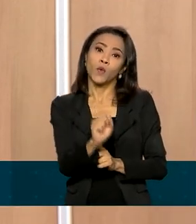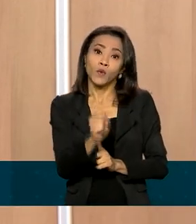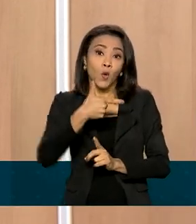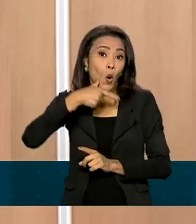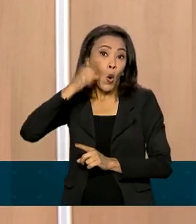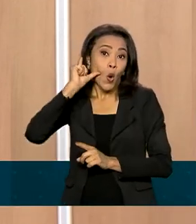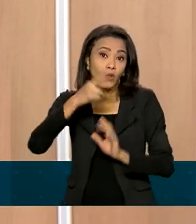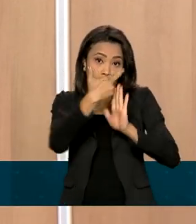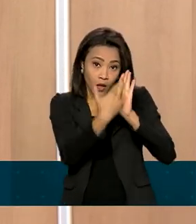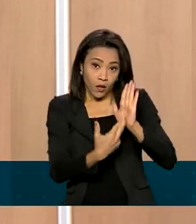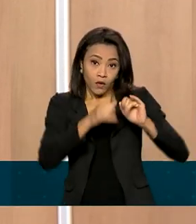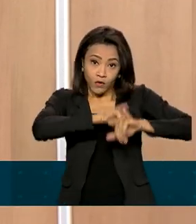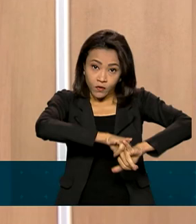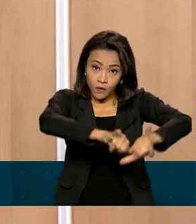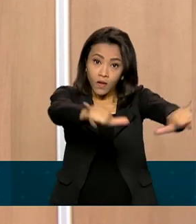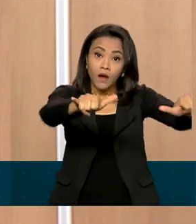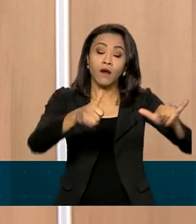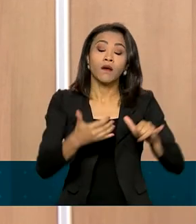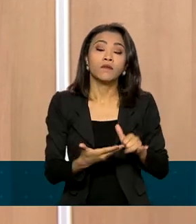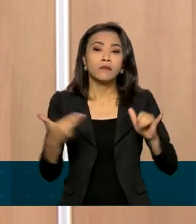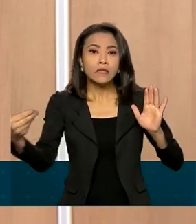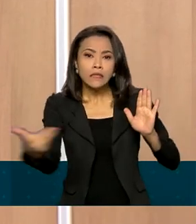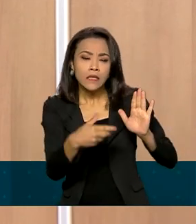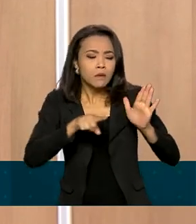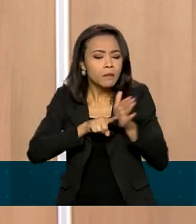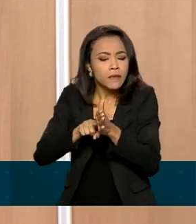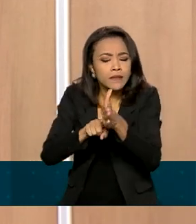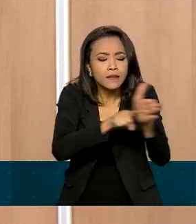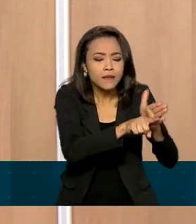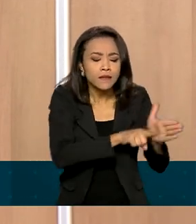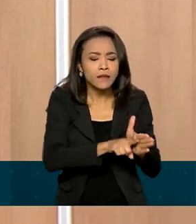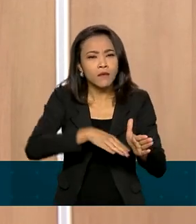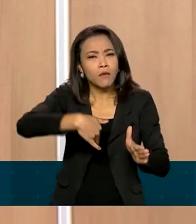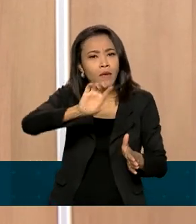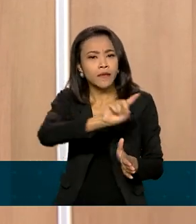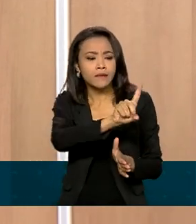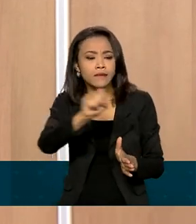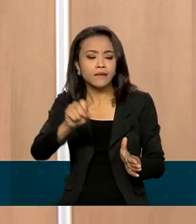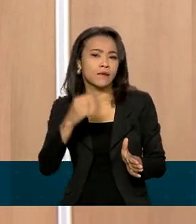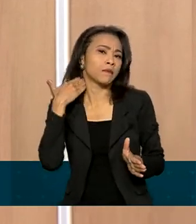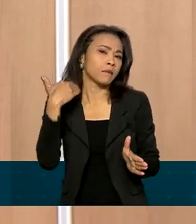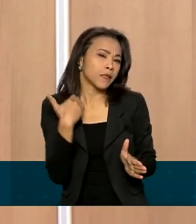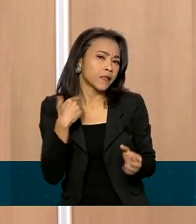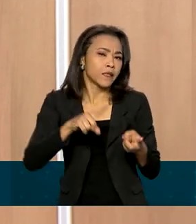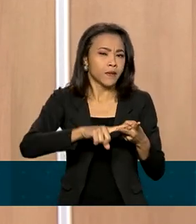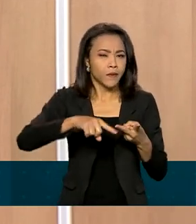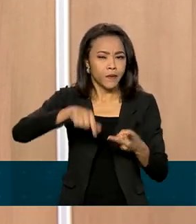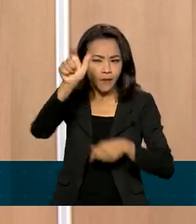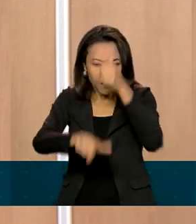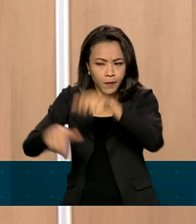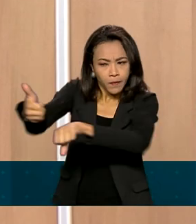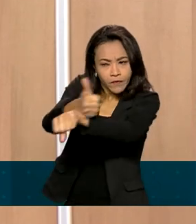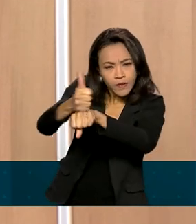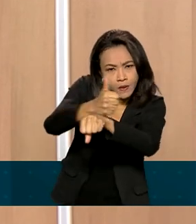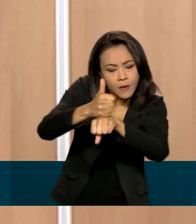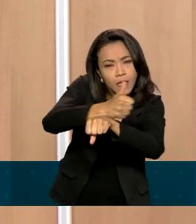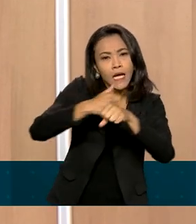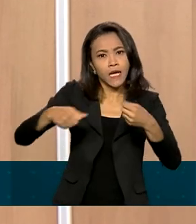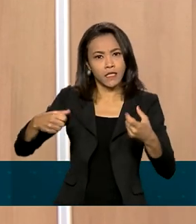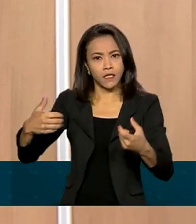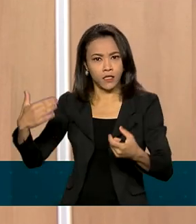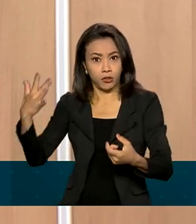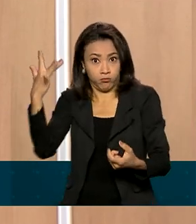e ele representa, como se sabe, uma pesquisa com mais de 100 agentes econômicos, que inclui analistas de investimento, analistas financeiros de grandes